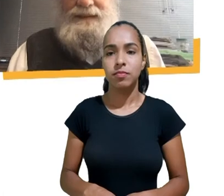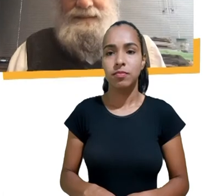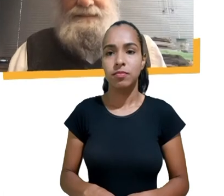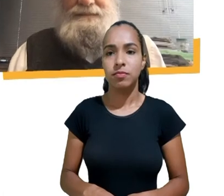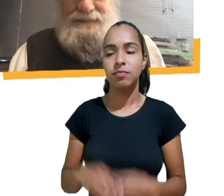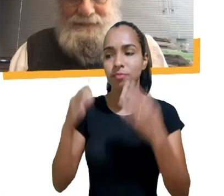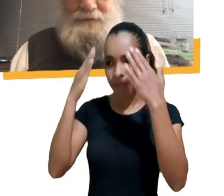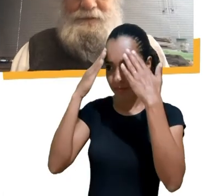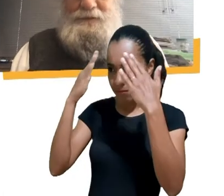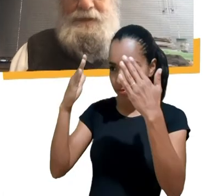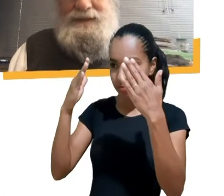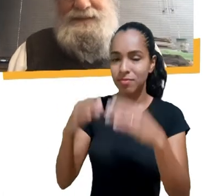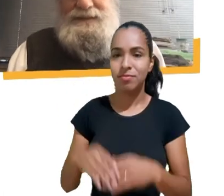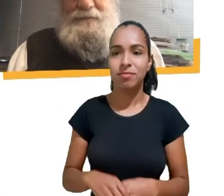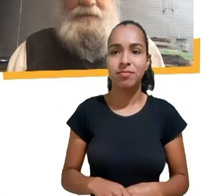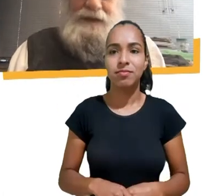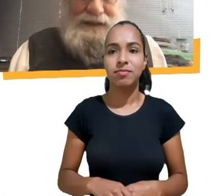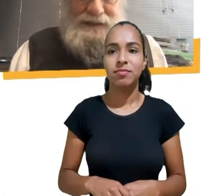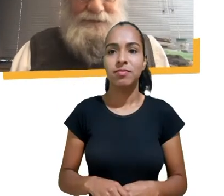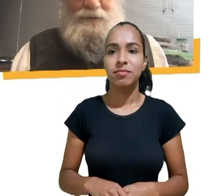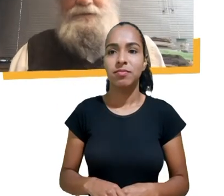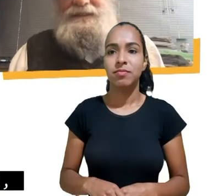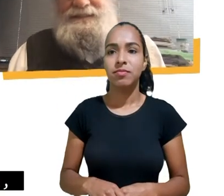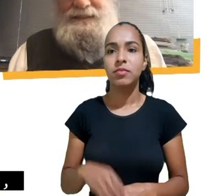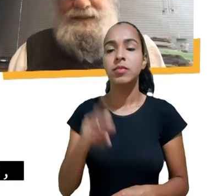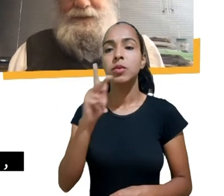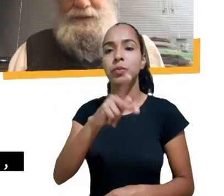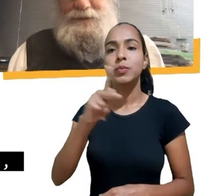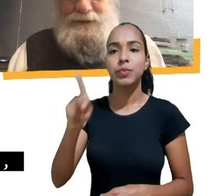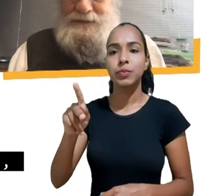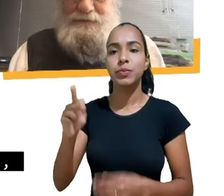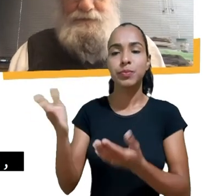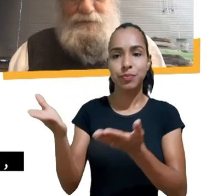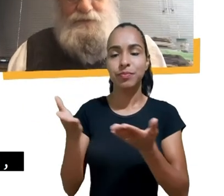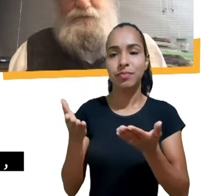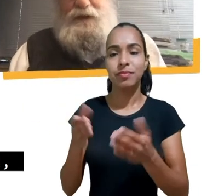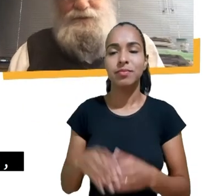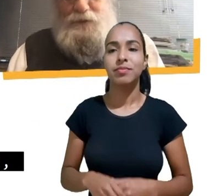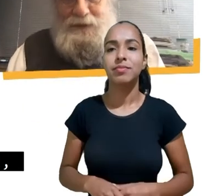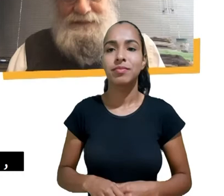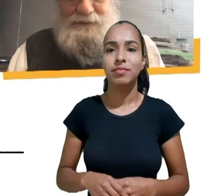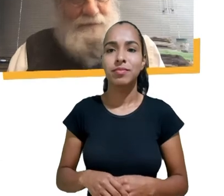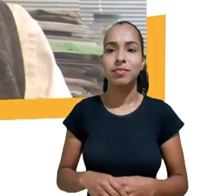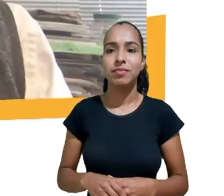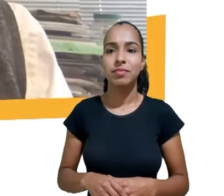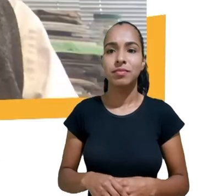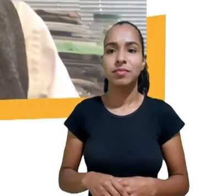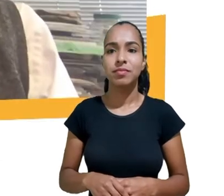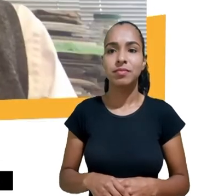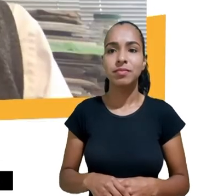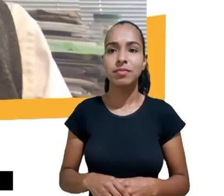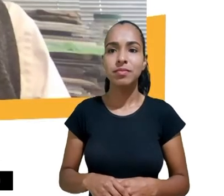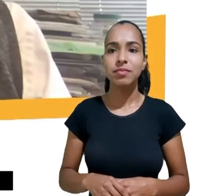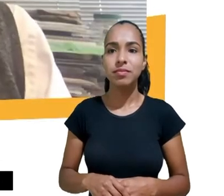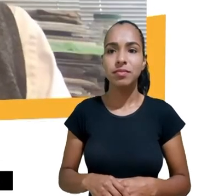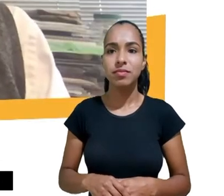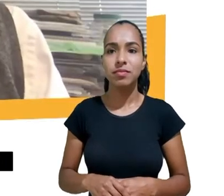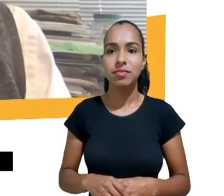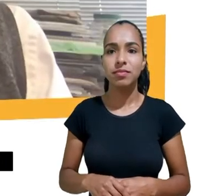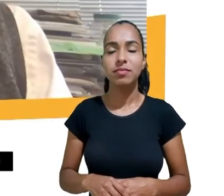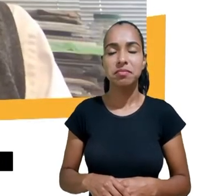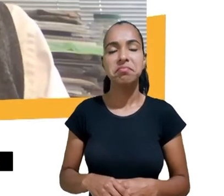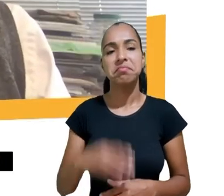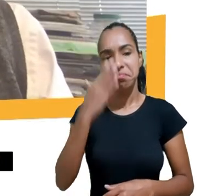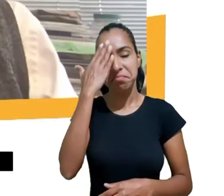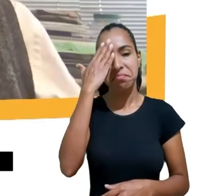favor muito bem primeiro agradeço o convite eu acho que os fechos foram bastante muito bons realmente eu concordo com